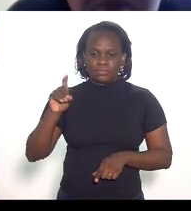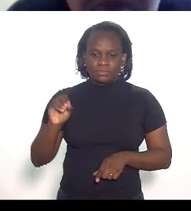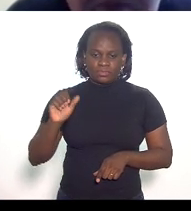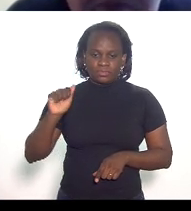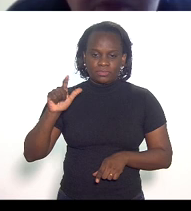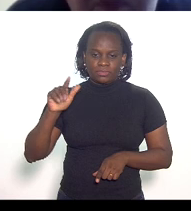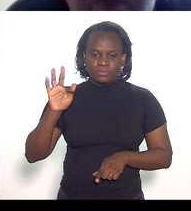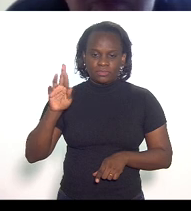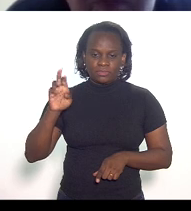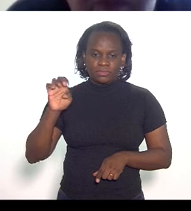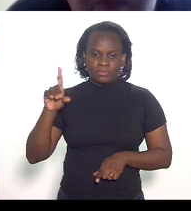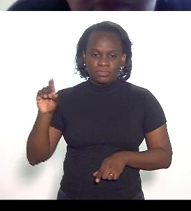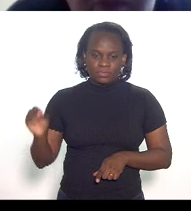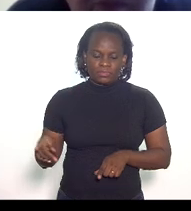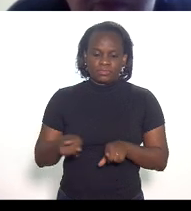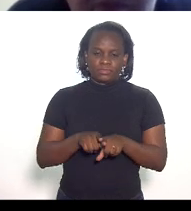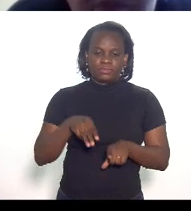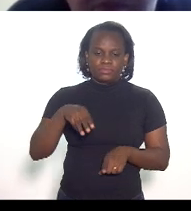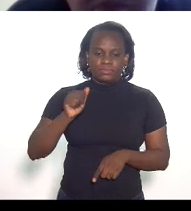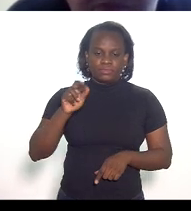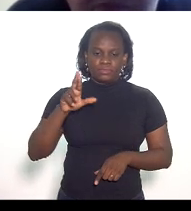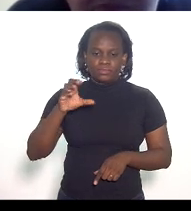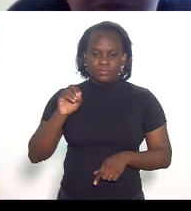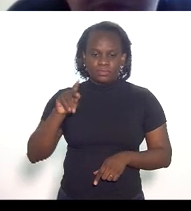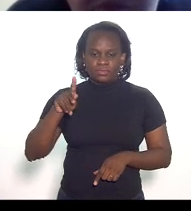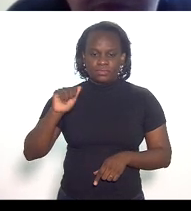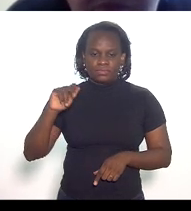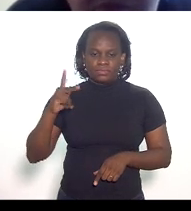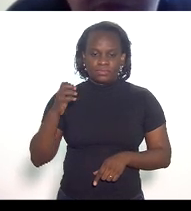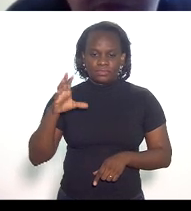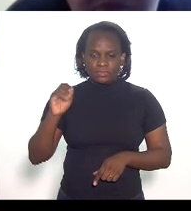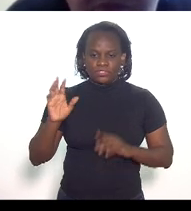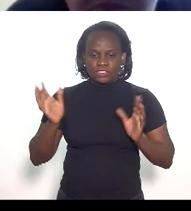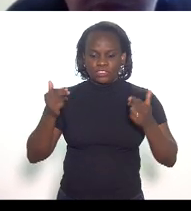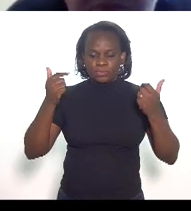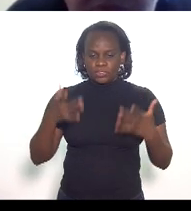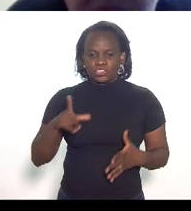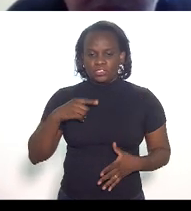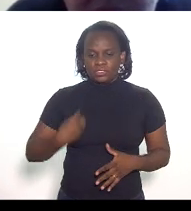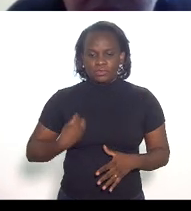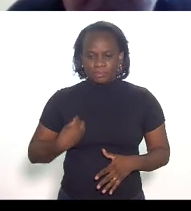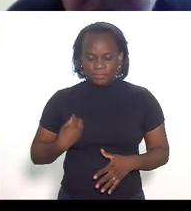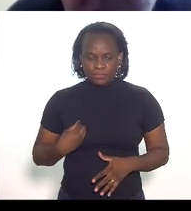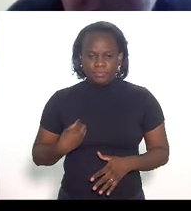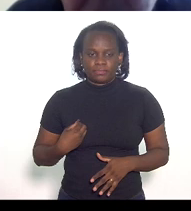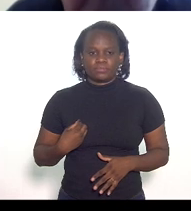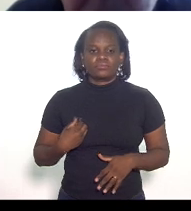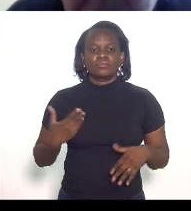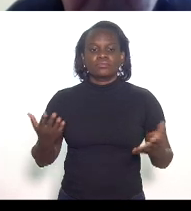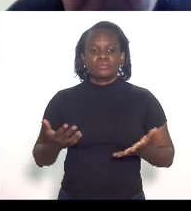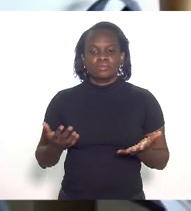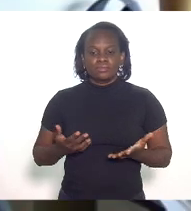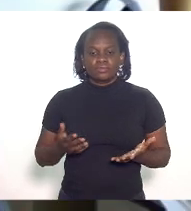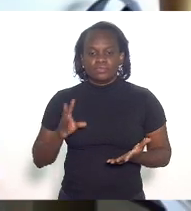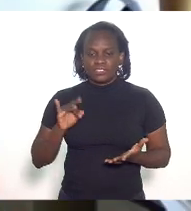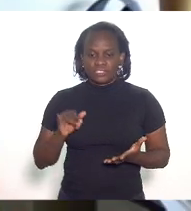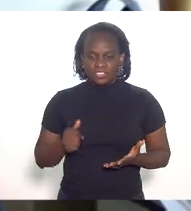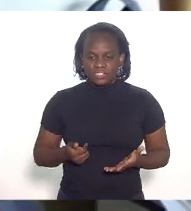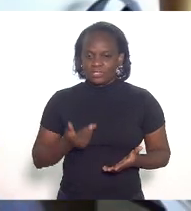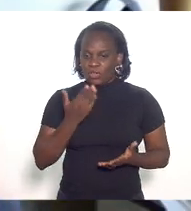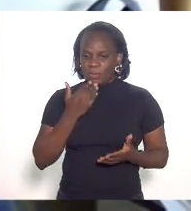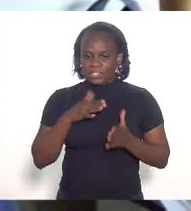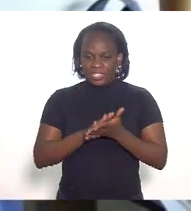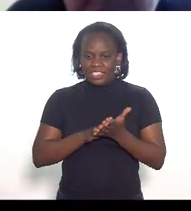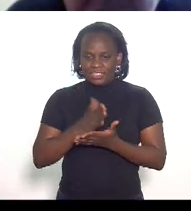e o Márcio Pacheco, que eu já tinha me referido, que ele estava presente. Hoje é dia de jejum, né, Márcio?